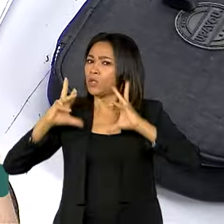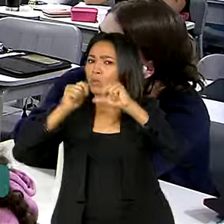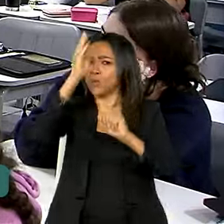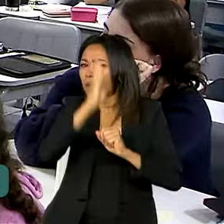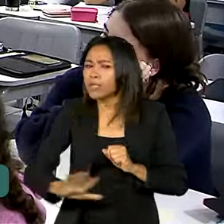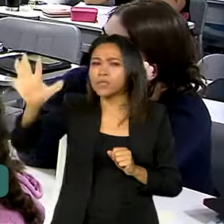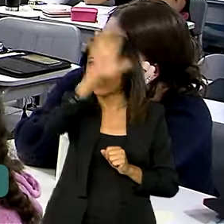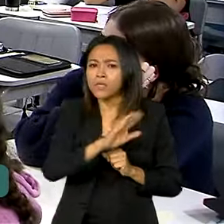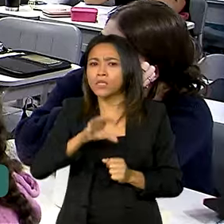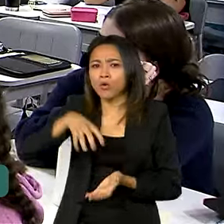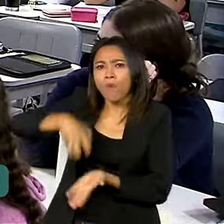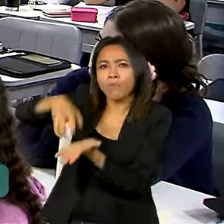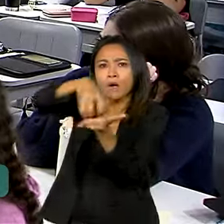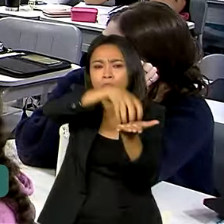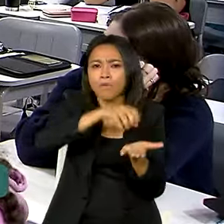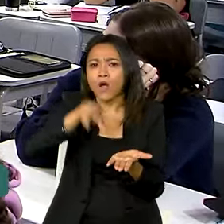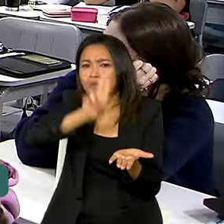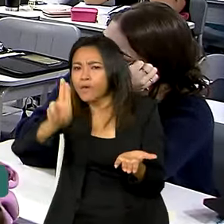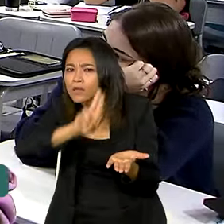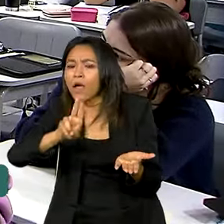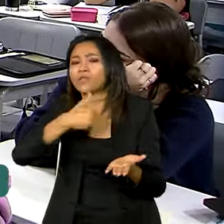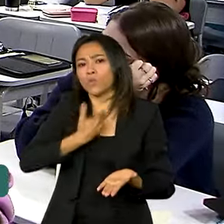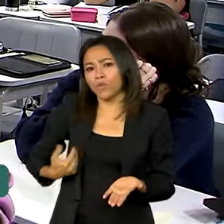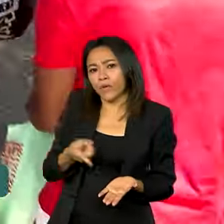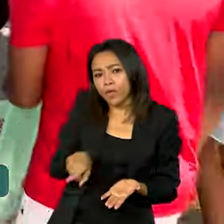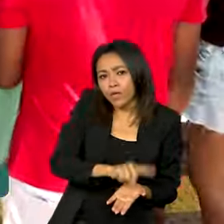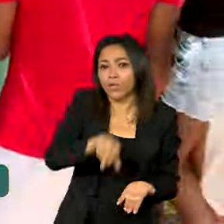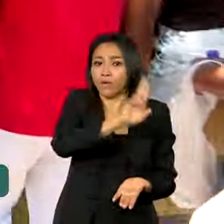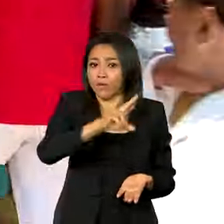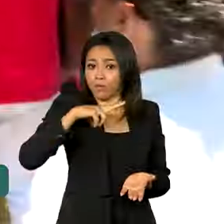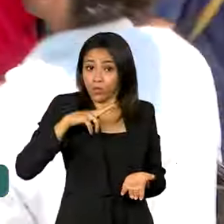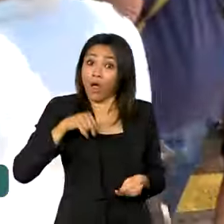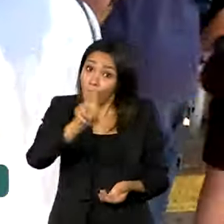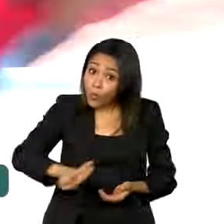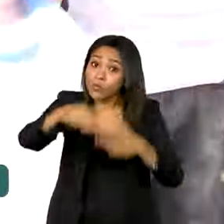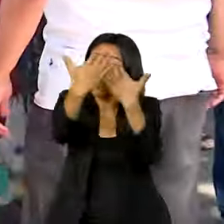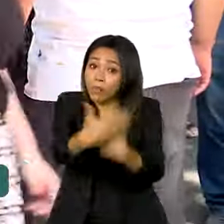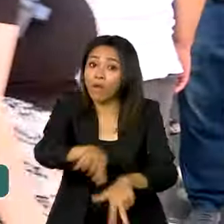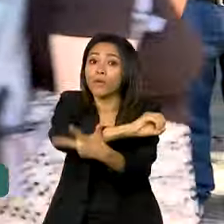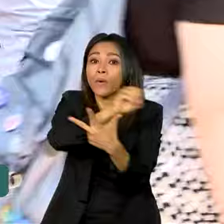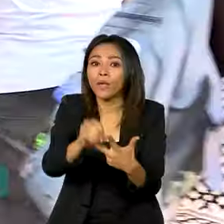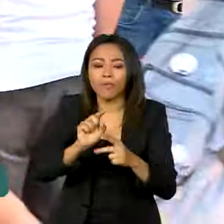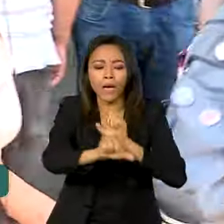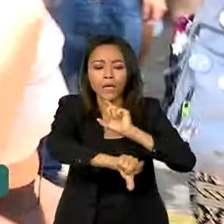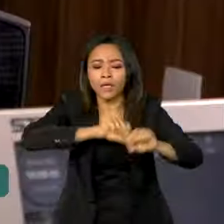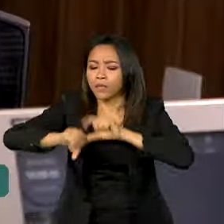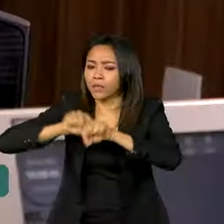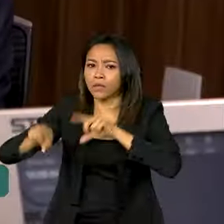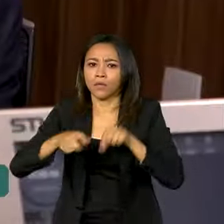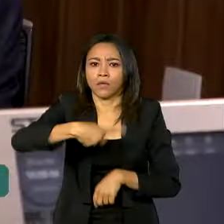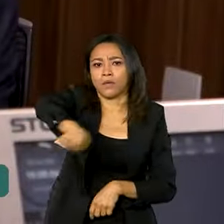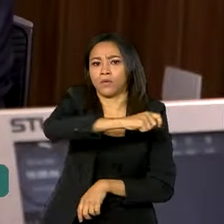país, instituições de ensino públicas e privadas utilizam o Enem para selecionar estudantes.